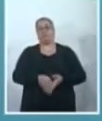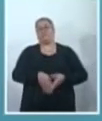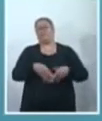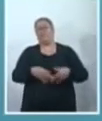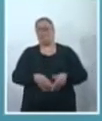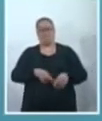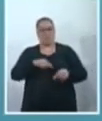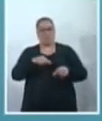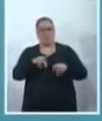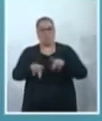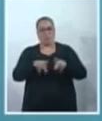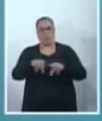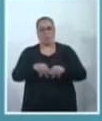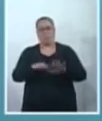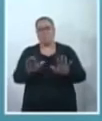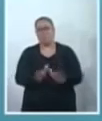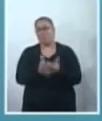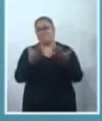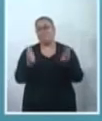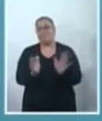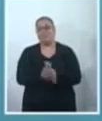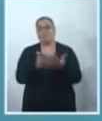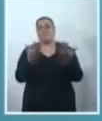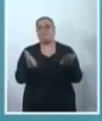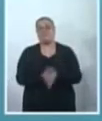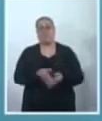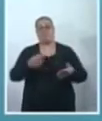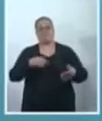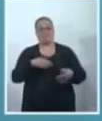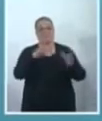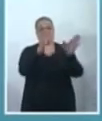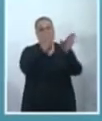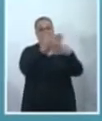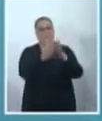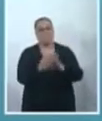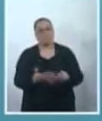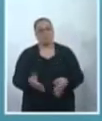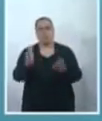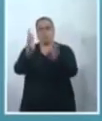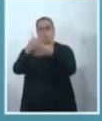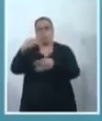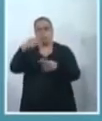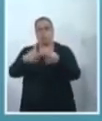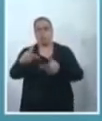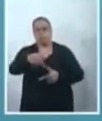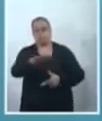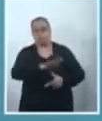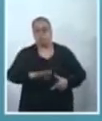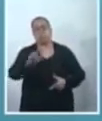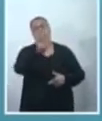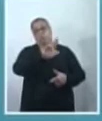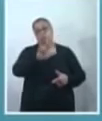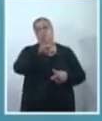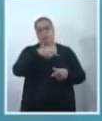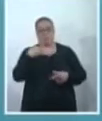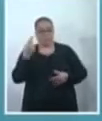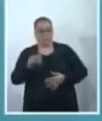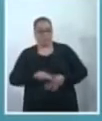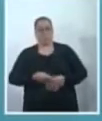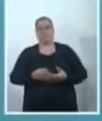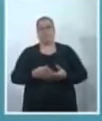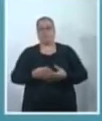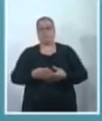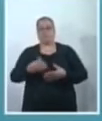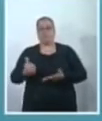pobreza também, né? Nós temos pessoas aí, nas mais diversas situações de vulnerabilidade social na nossa cidade. Como nós somos um mandato de